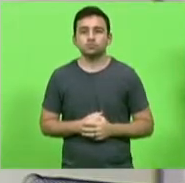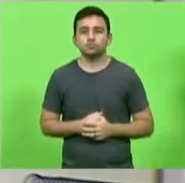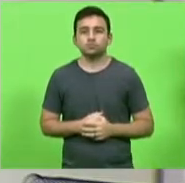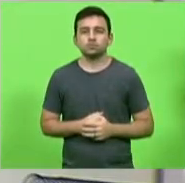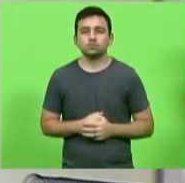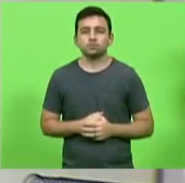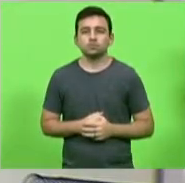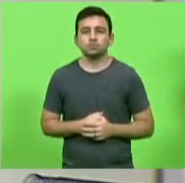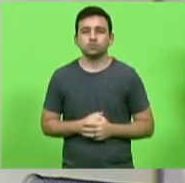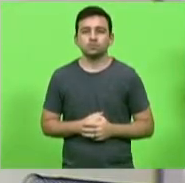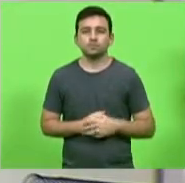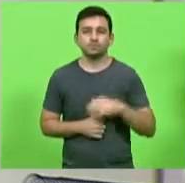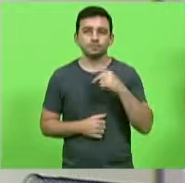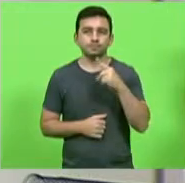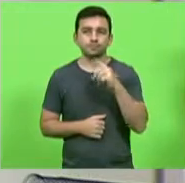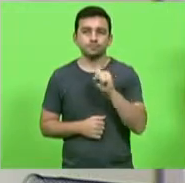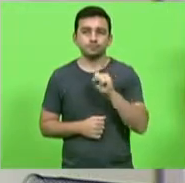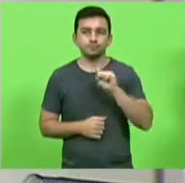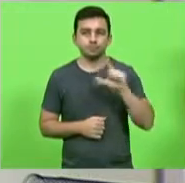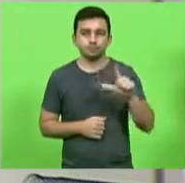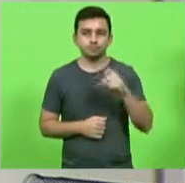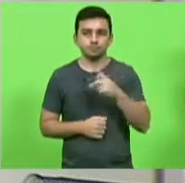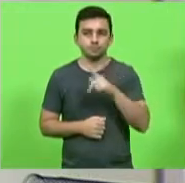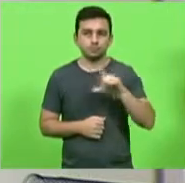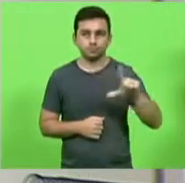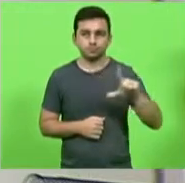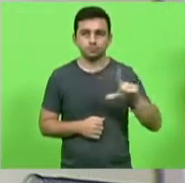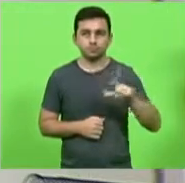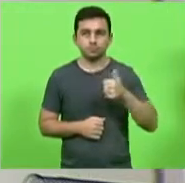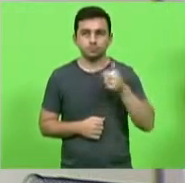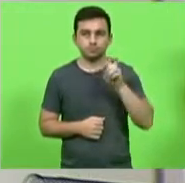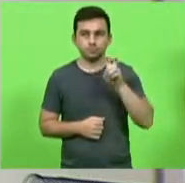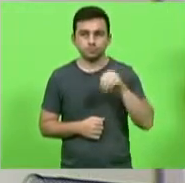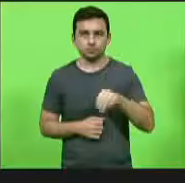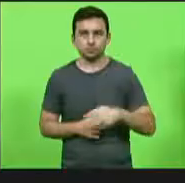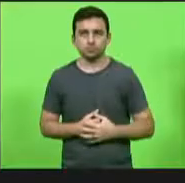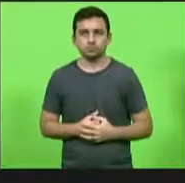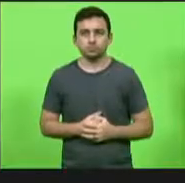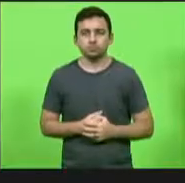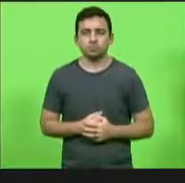bloco PSLPL 15 minutos